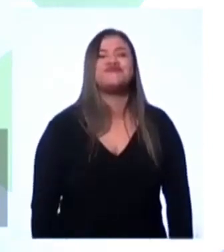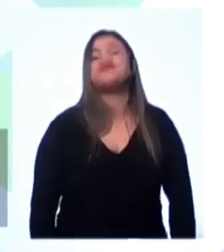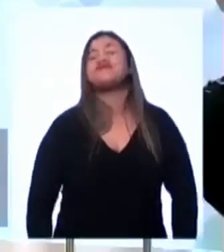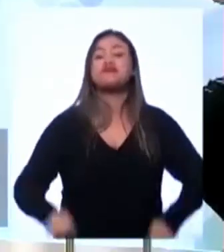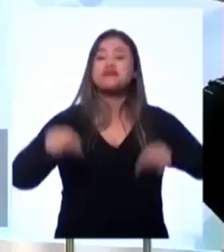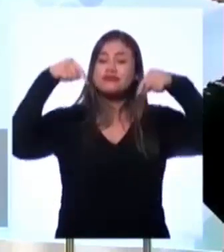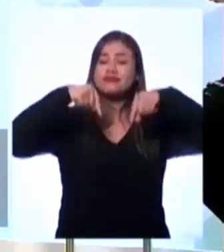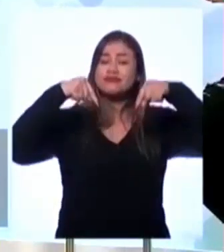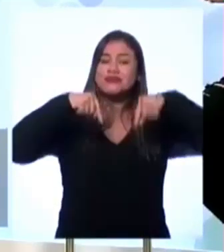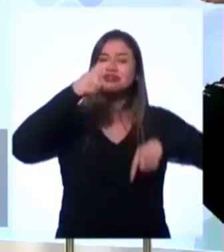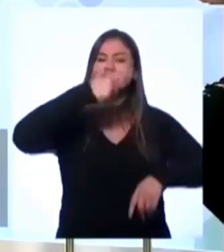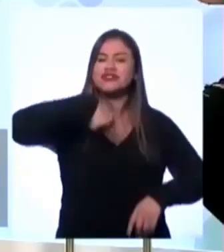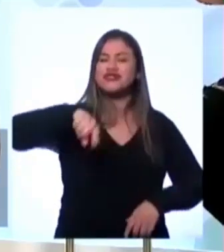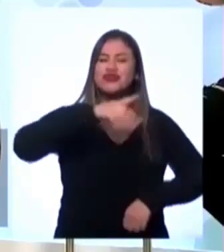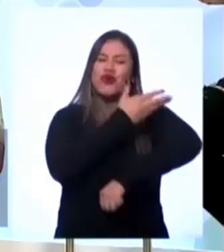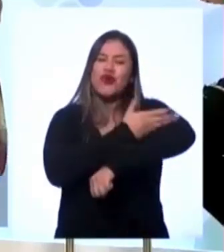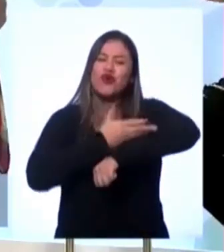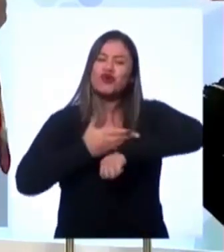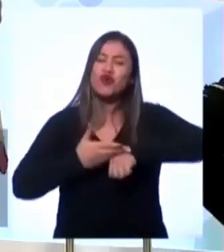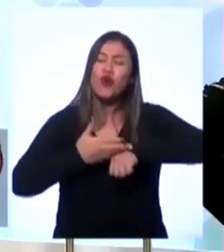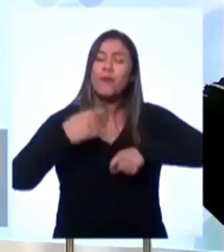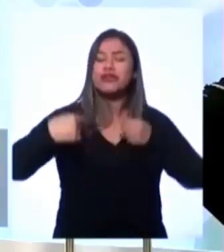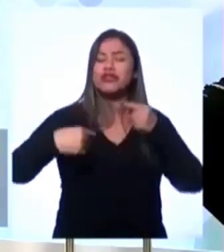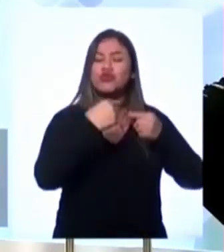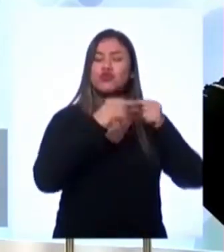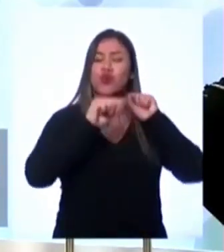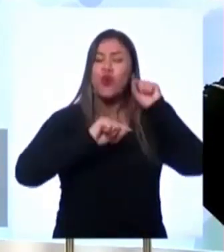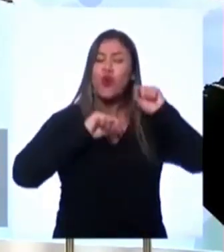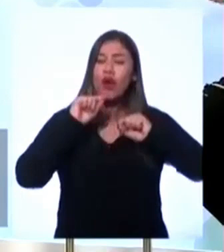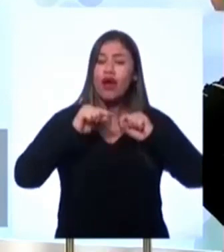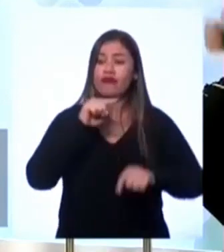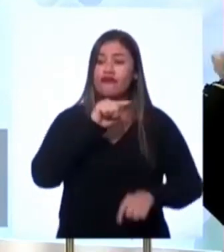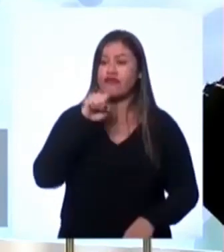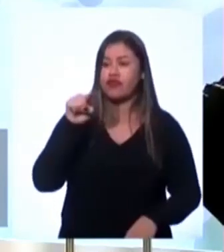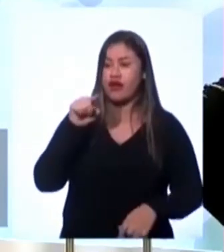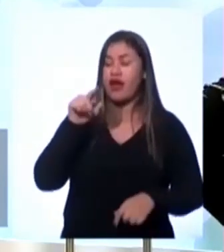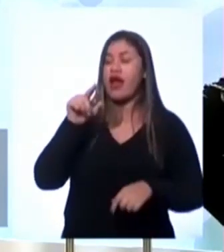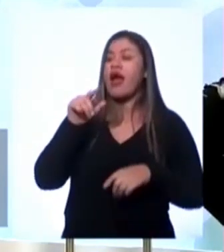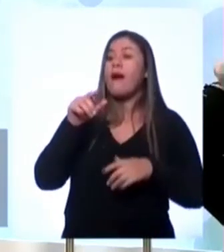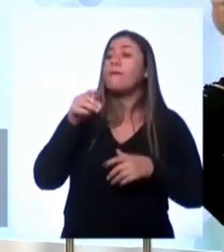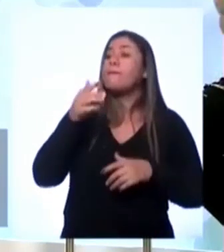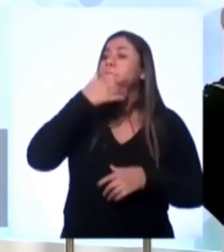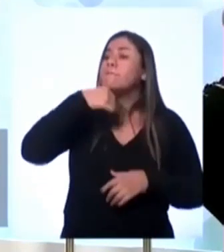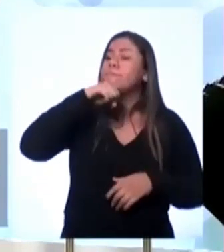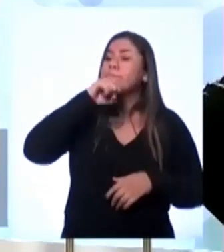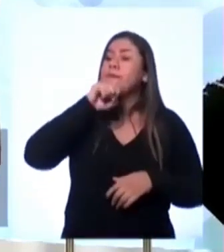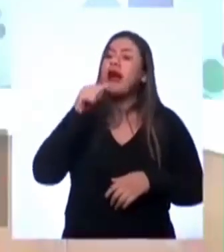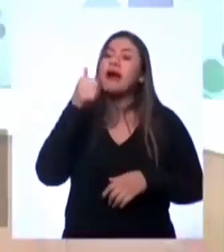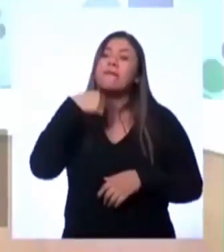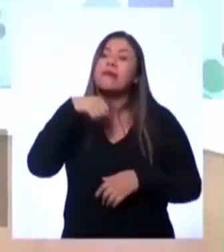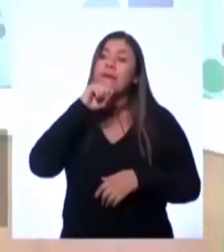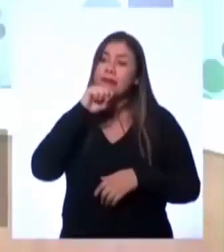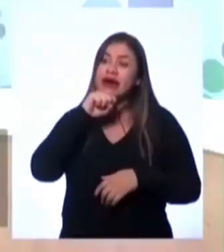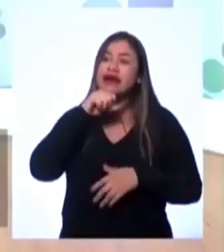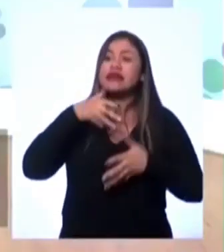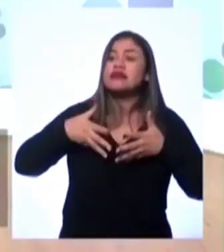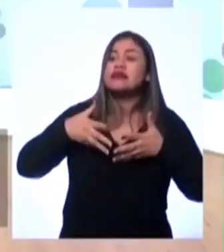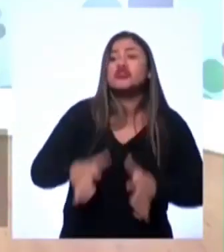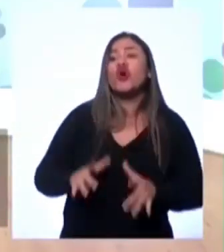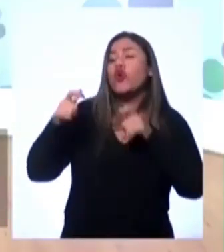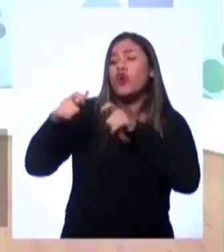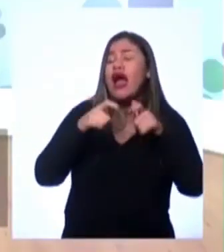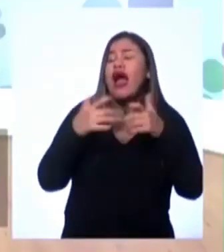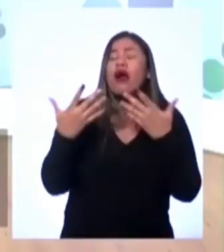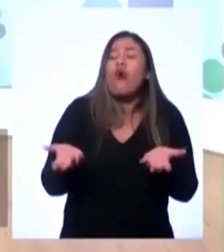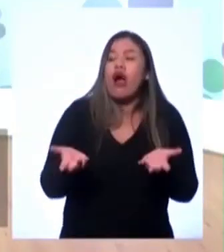costume, né, de discutir muito de onde é que os seus pais vieram, né, E aí eu não sou daqui de São Paulo,